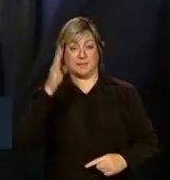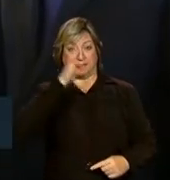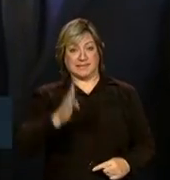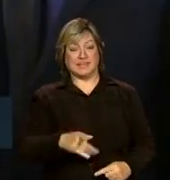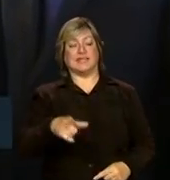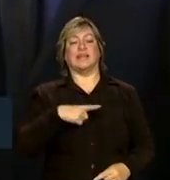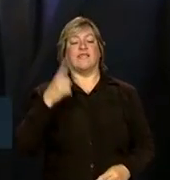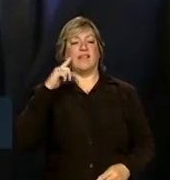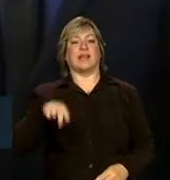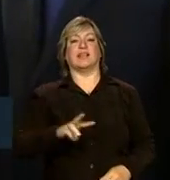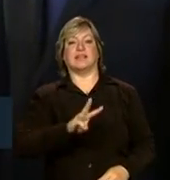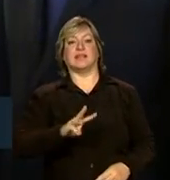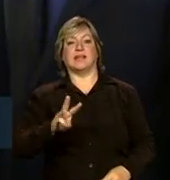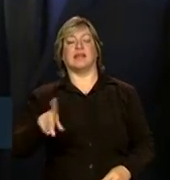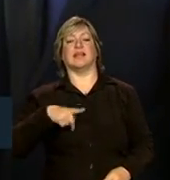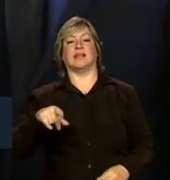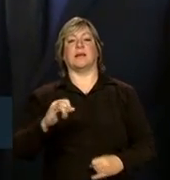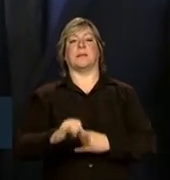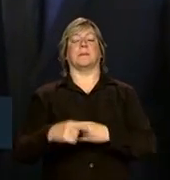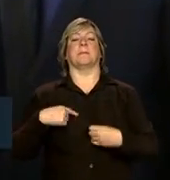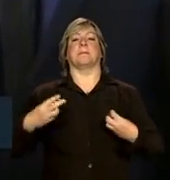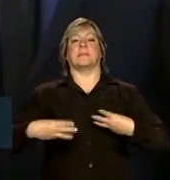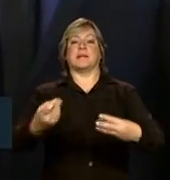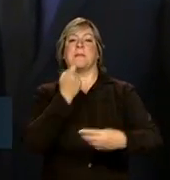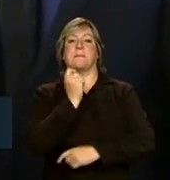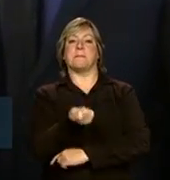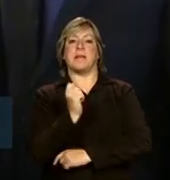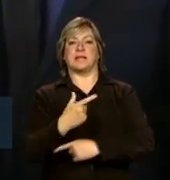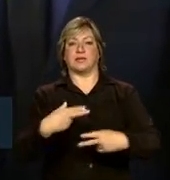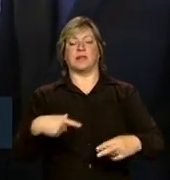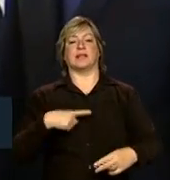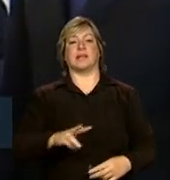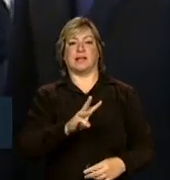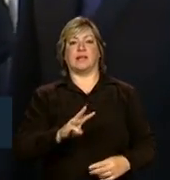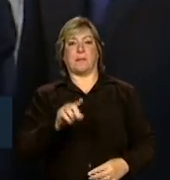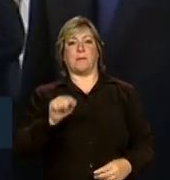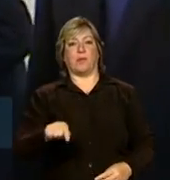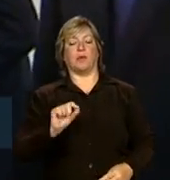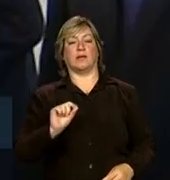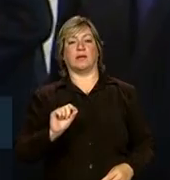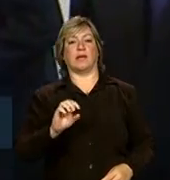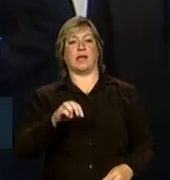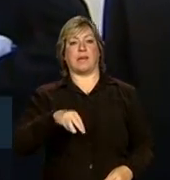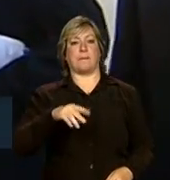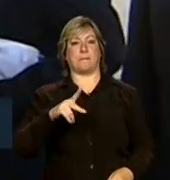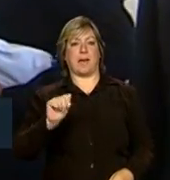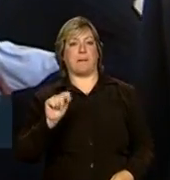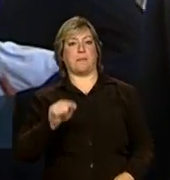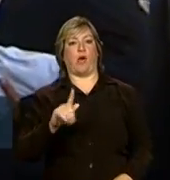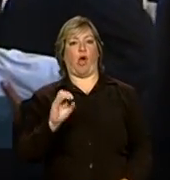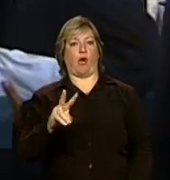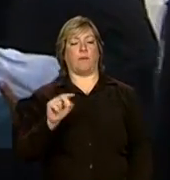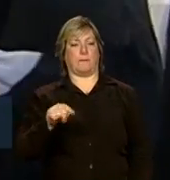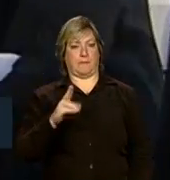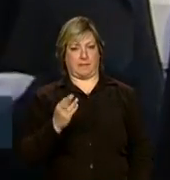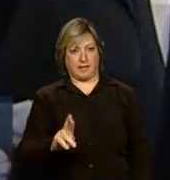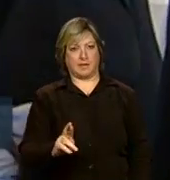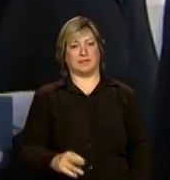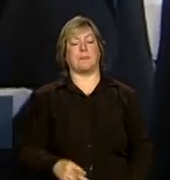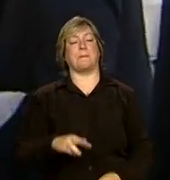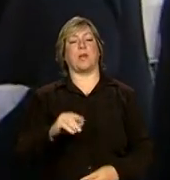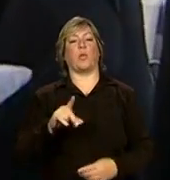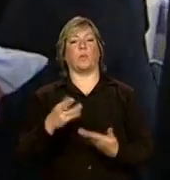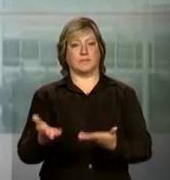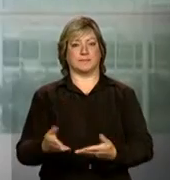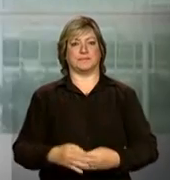brasileira? Acesse o site do Ministério da Pesca e Aquicultura, www.mpa.gov.br.